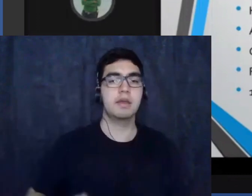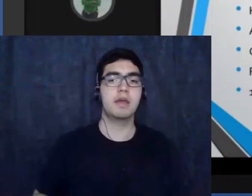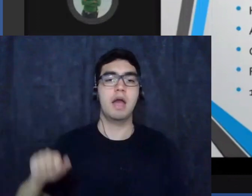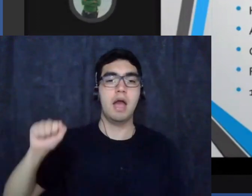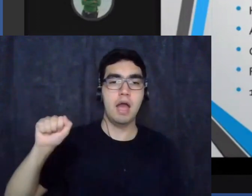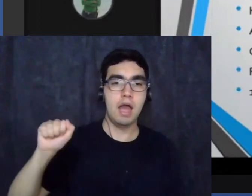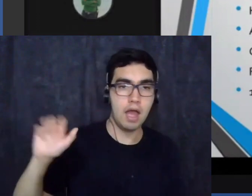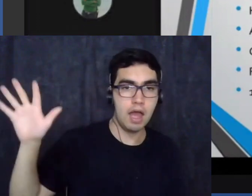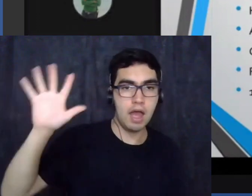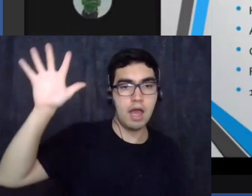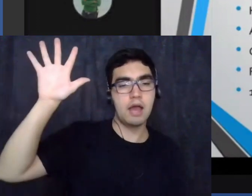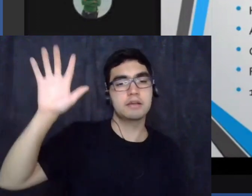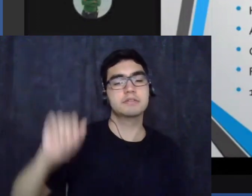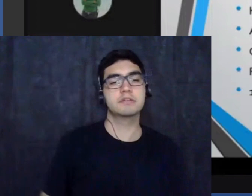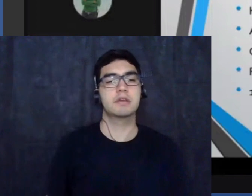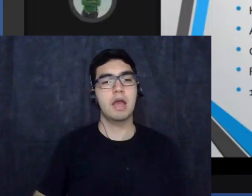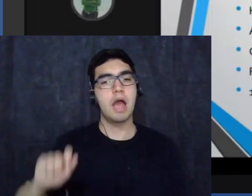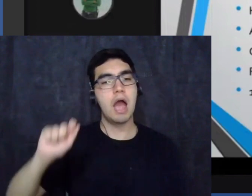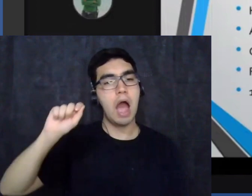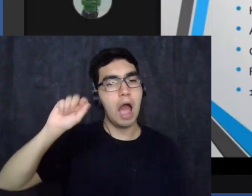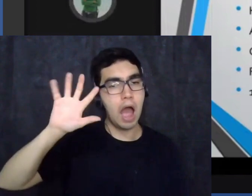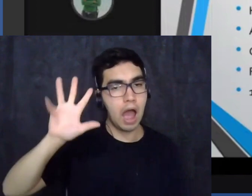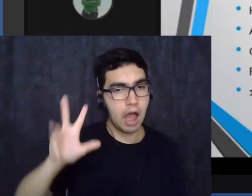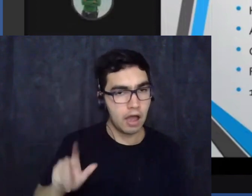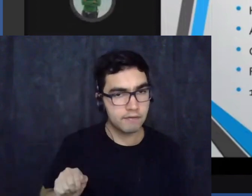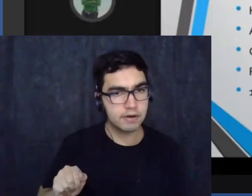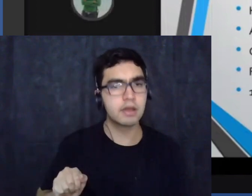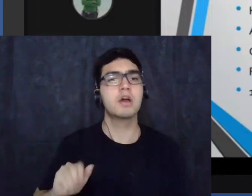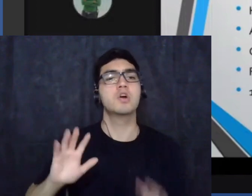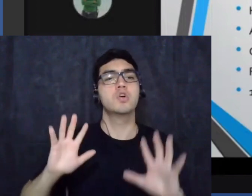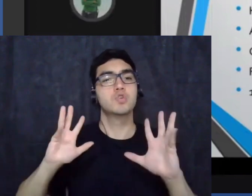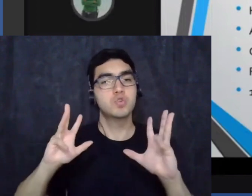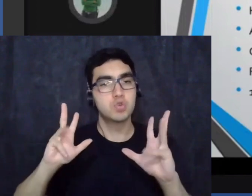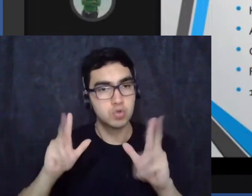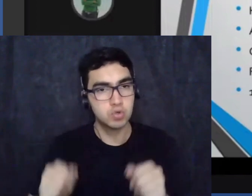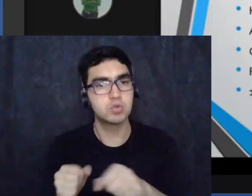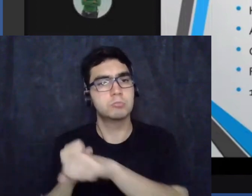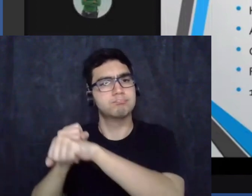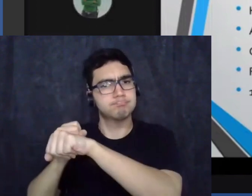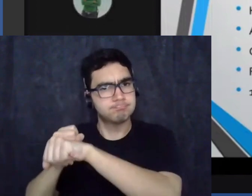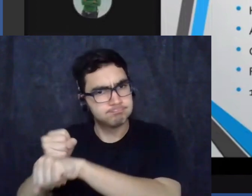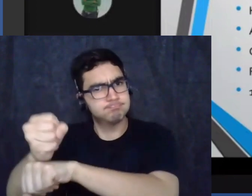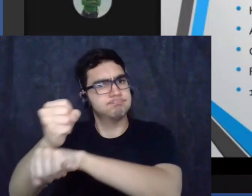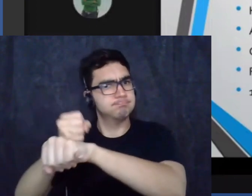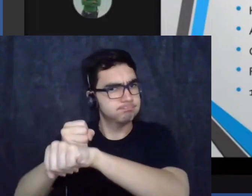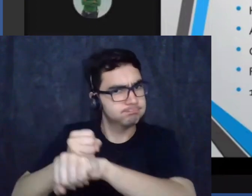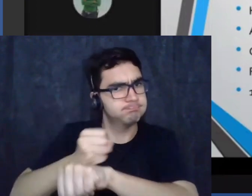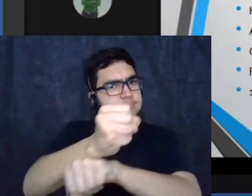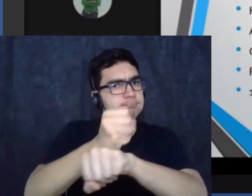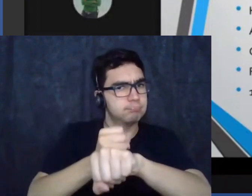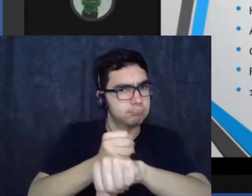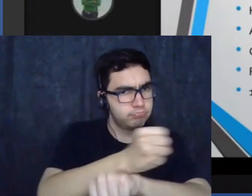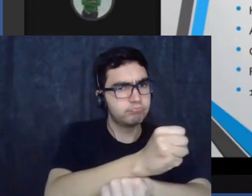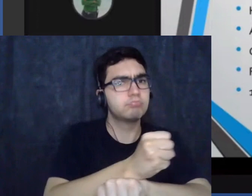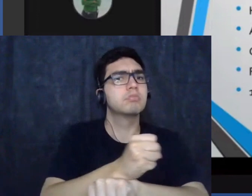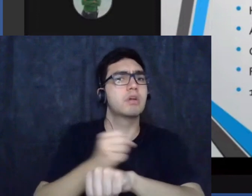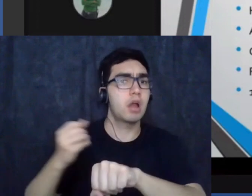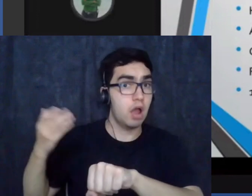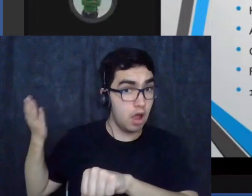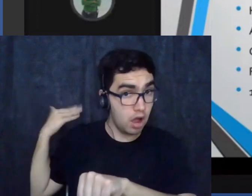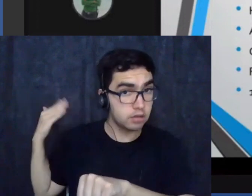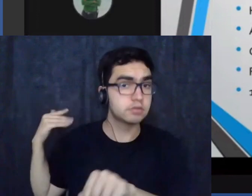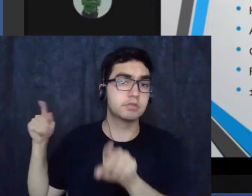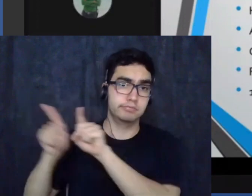qualquer lugar do mundo elas existiram e existem próximo